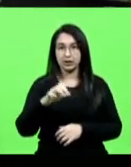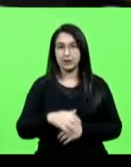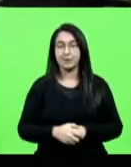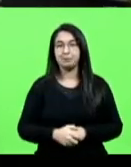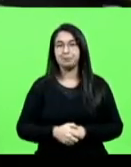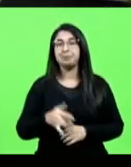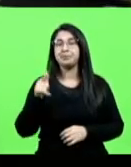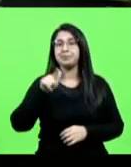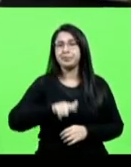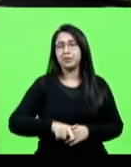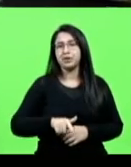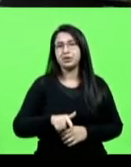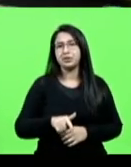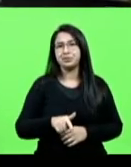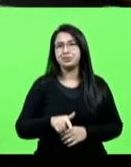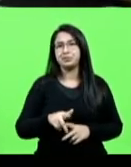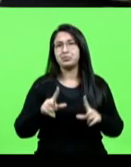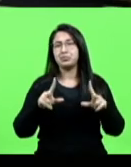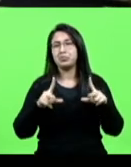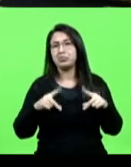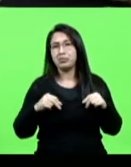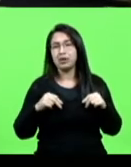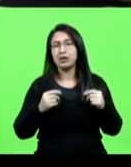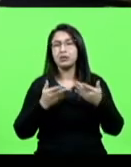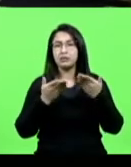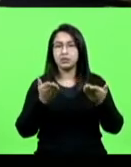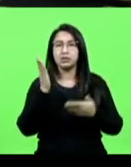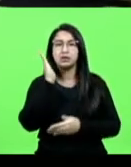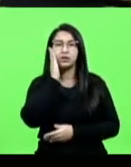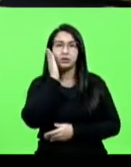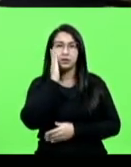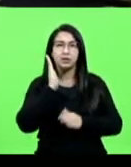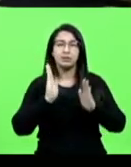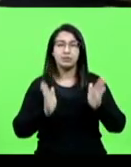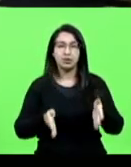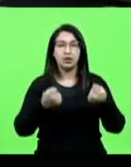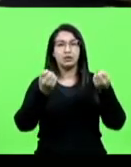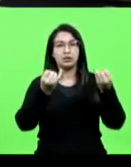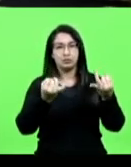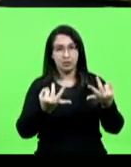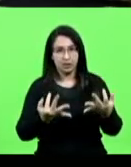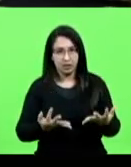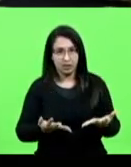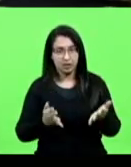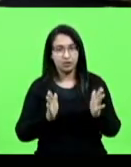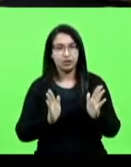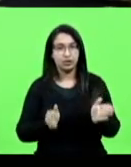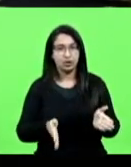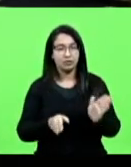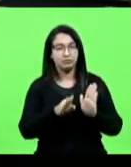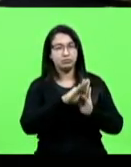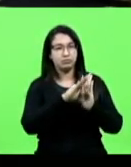Enfim, o mérito, o senhor já sabe, expliquei, explanei de uma maneira